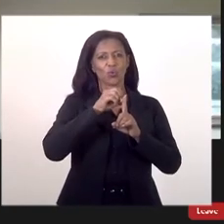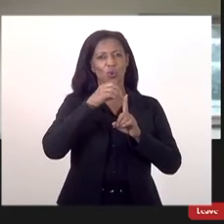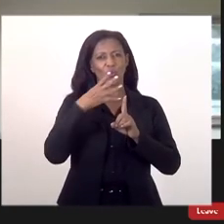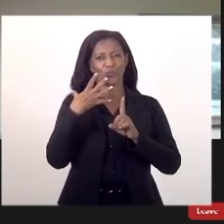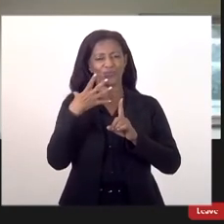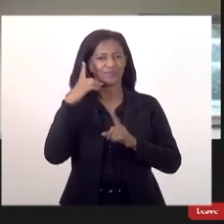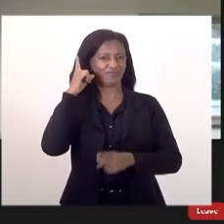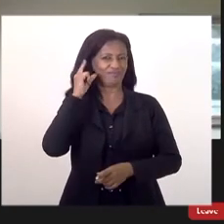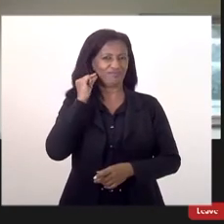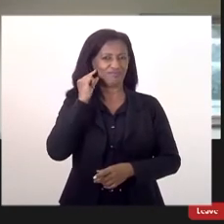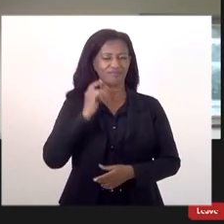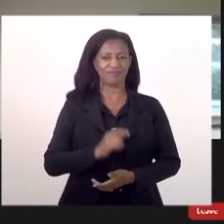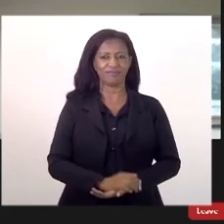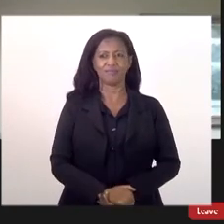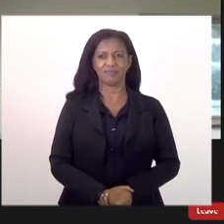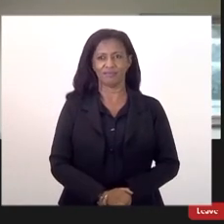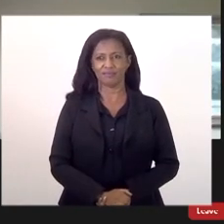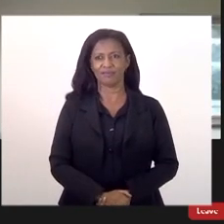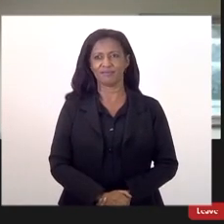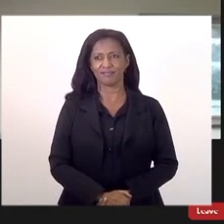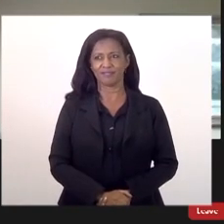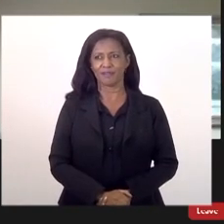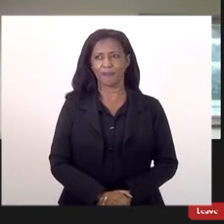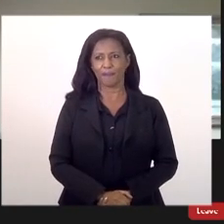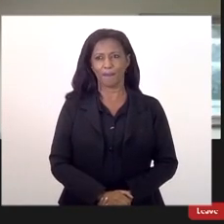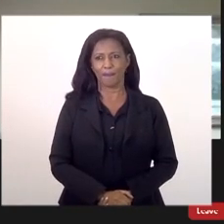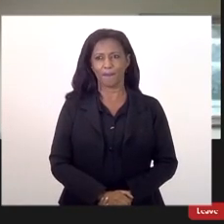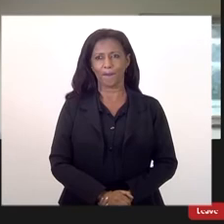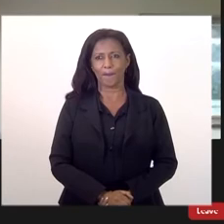um teste para ver se melhora